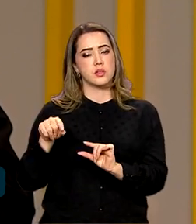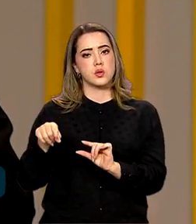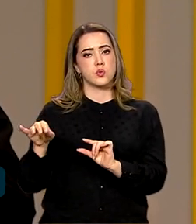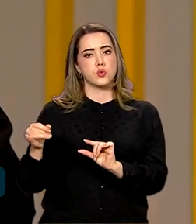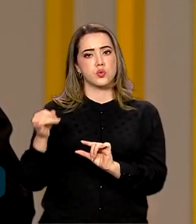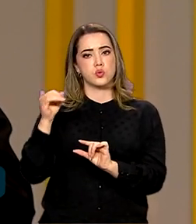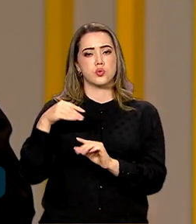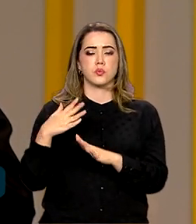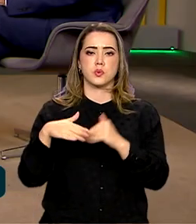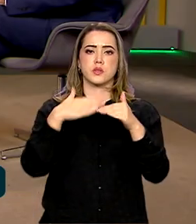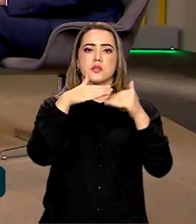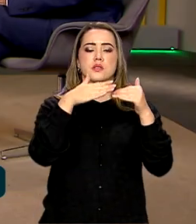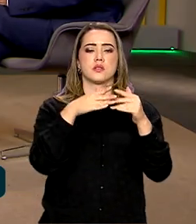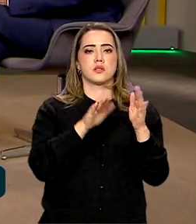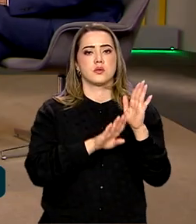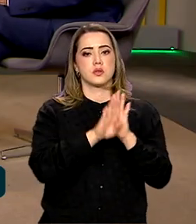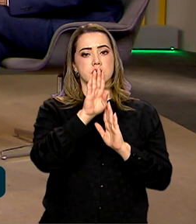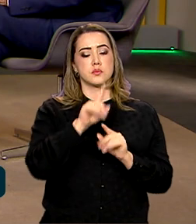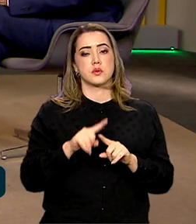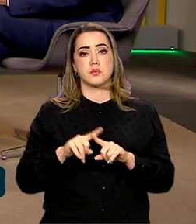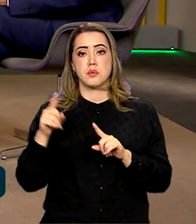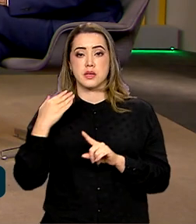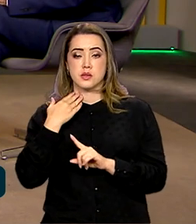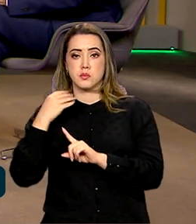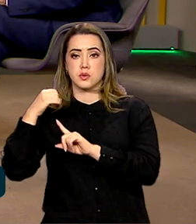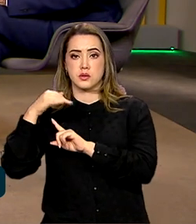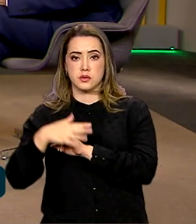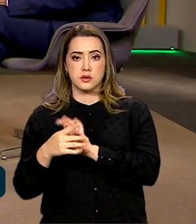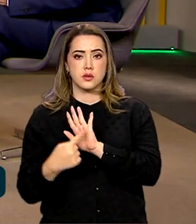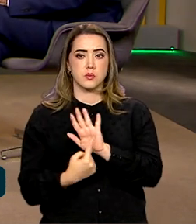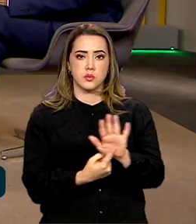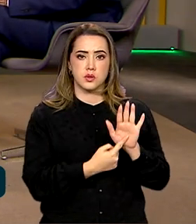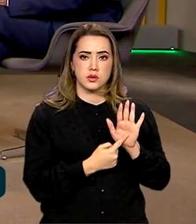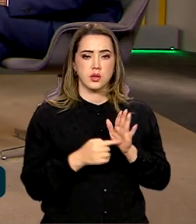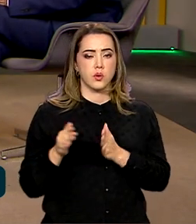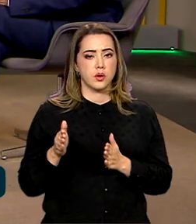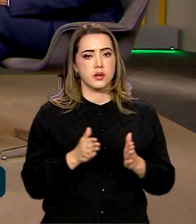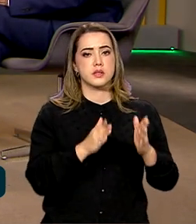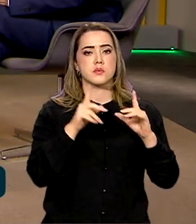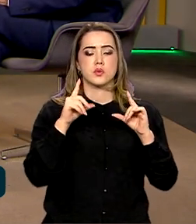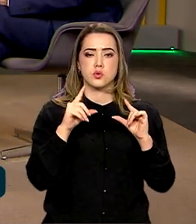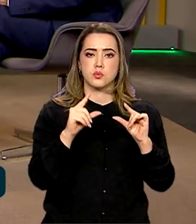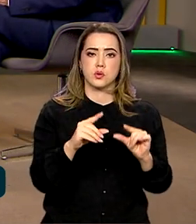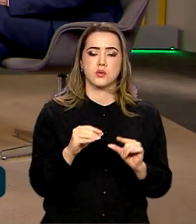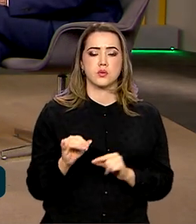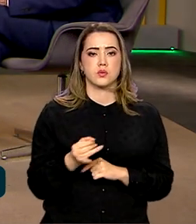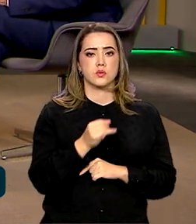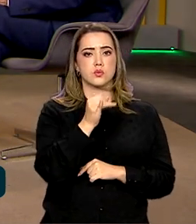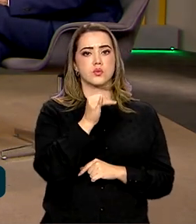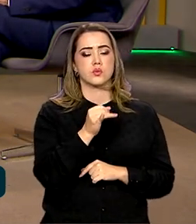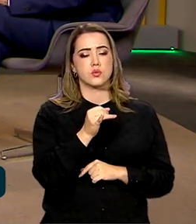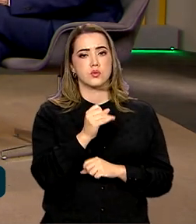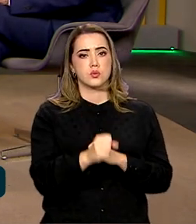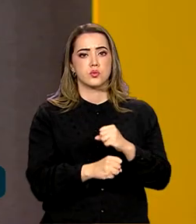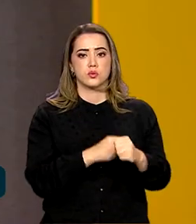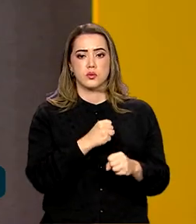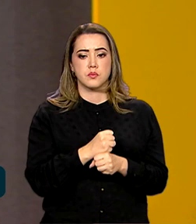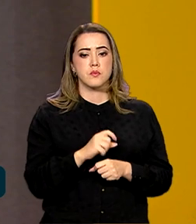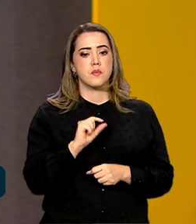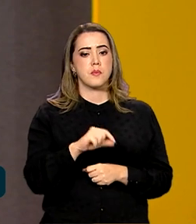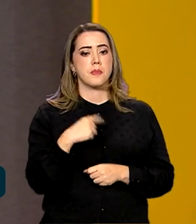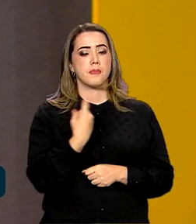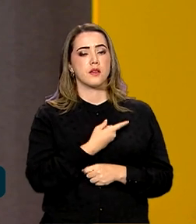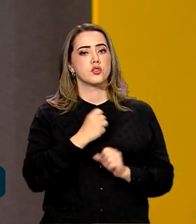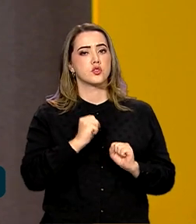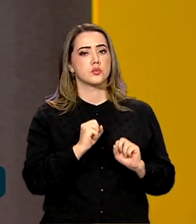acelerar o crescimento. Agora, se o Banco Central realmente sinalizar para uma trajetória de queda dos juros daqui para frente, professor, o que a gente